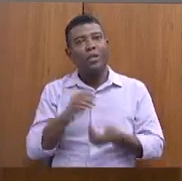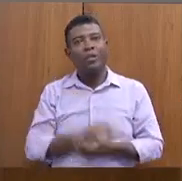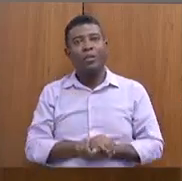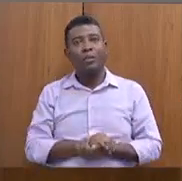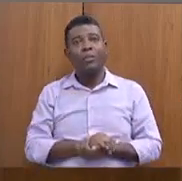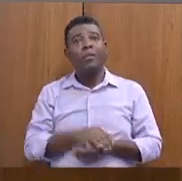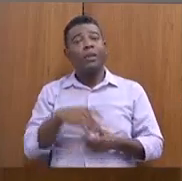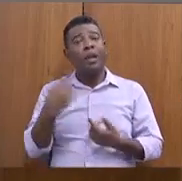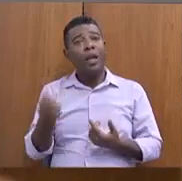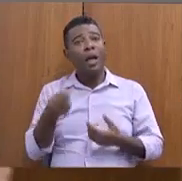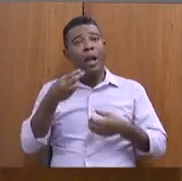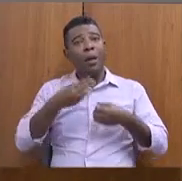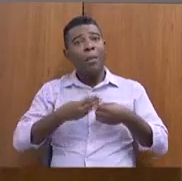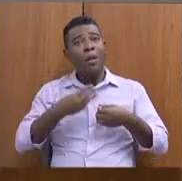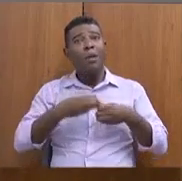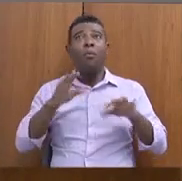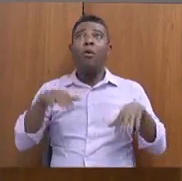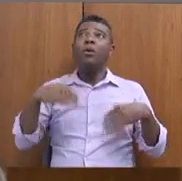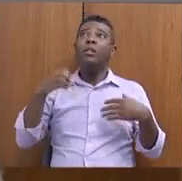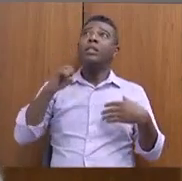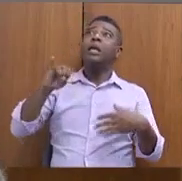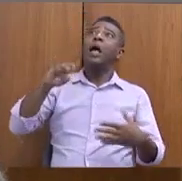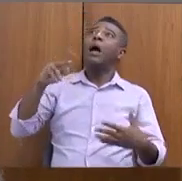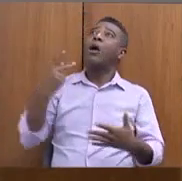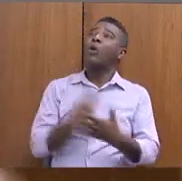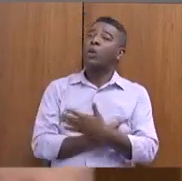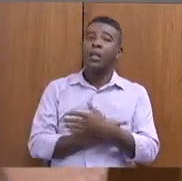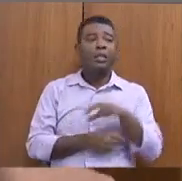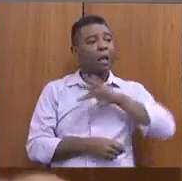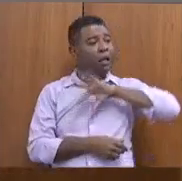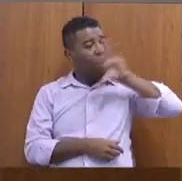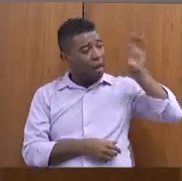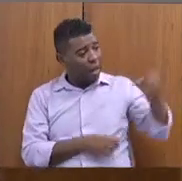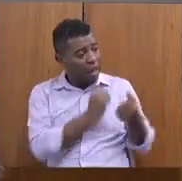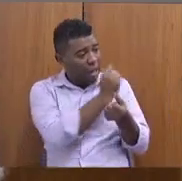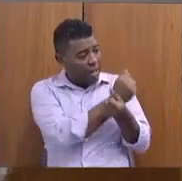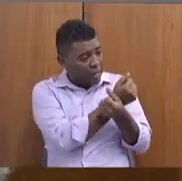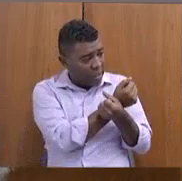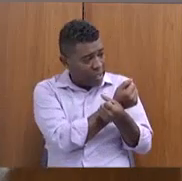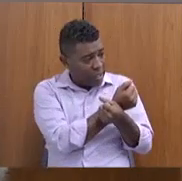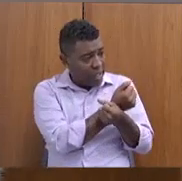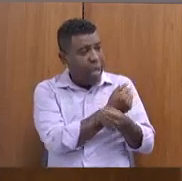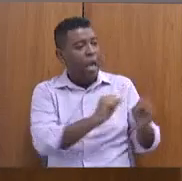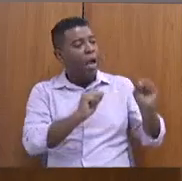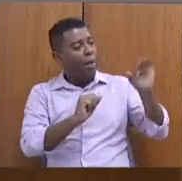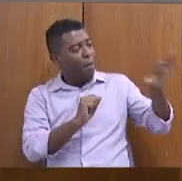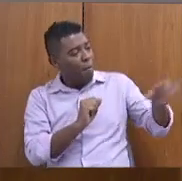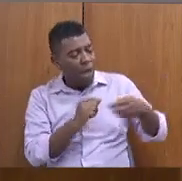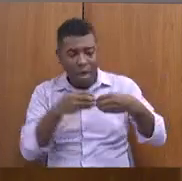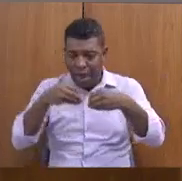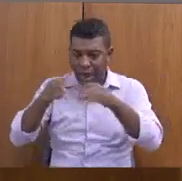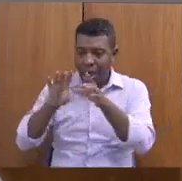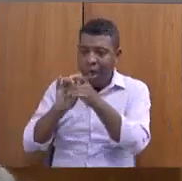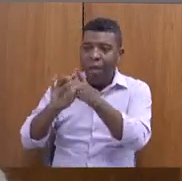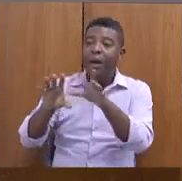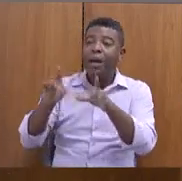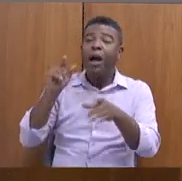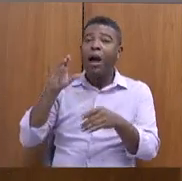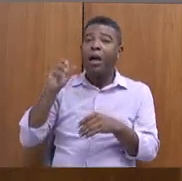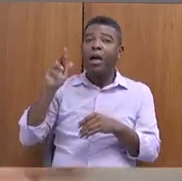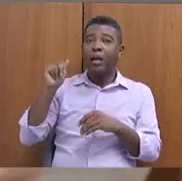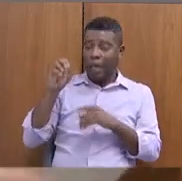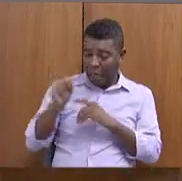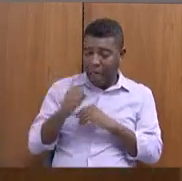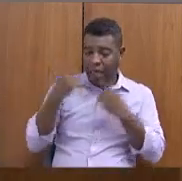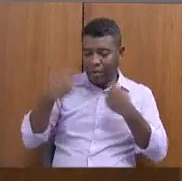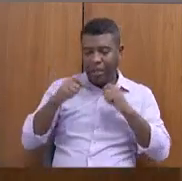tipo de resgate. Contra a violência e contra defensores. Nós temos o programa de defensores.